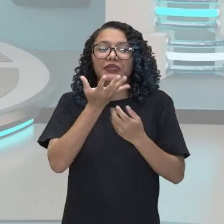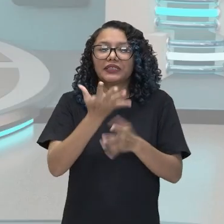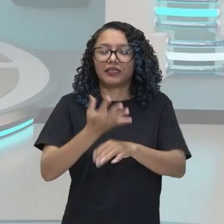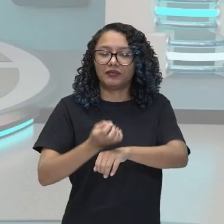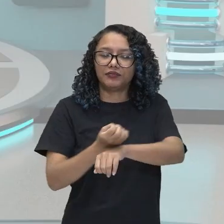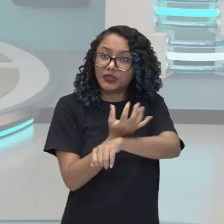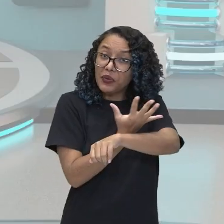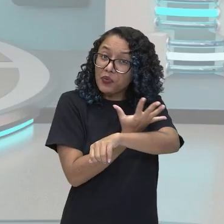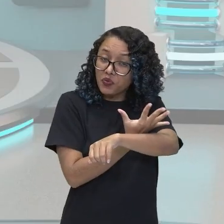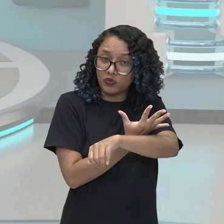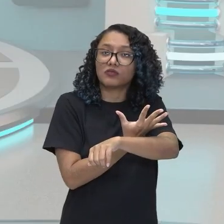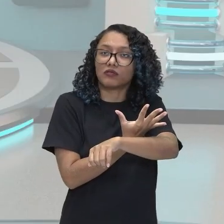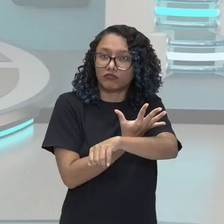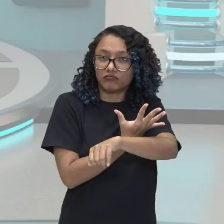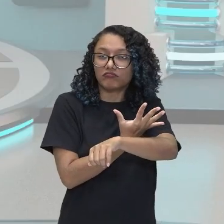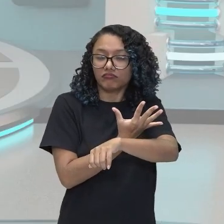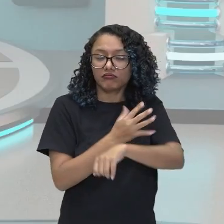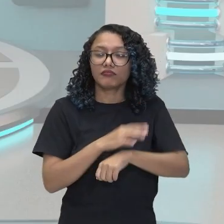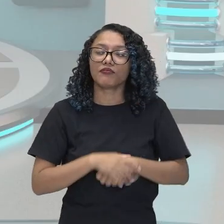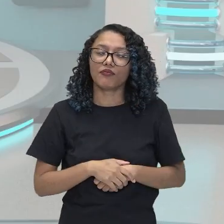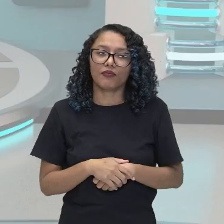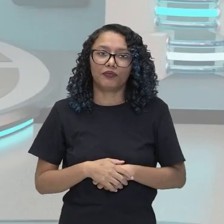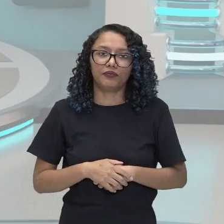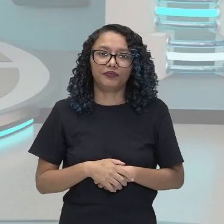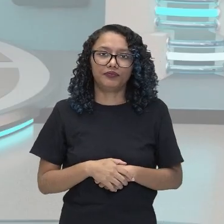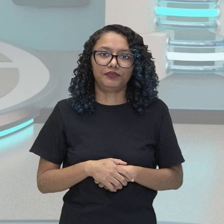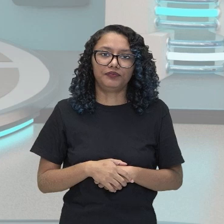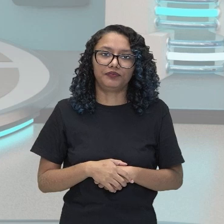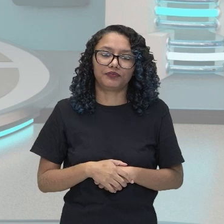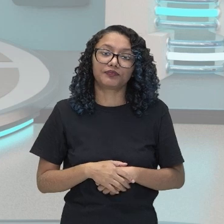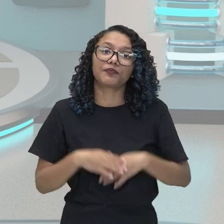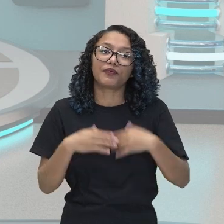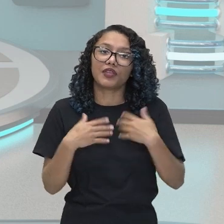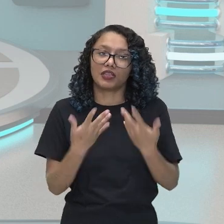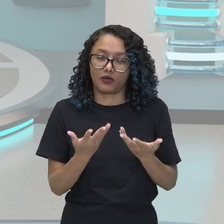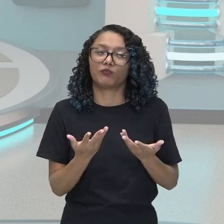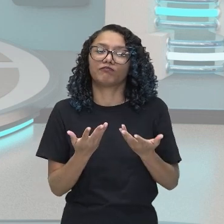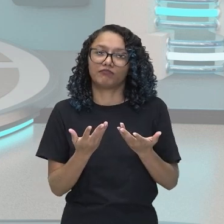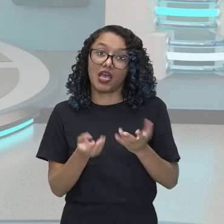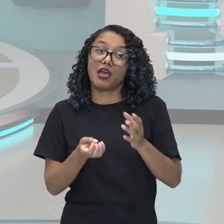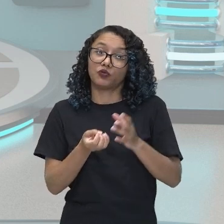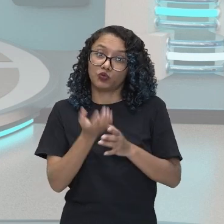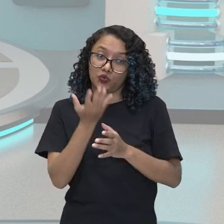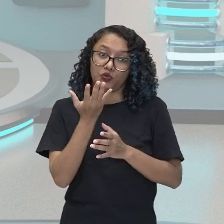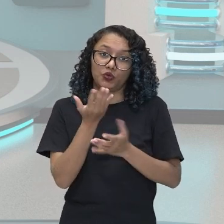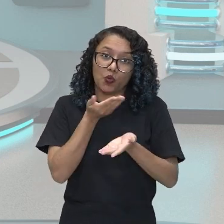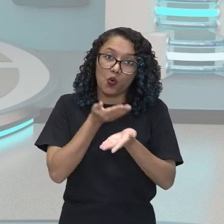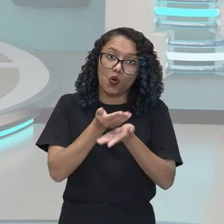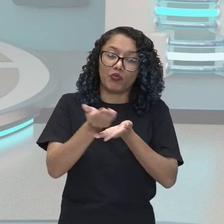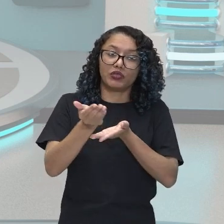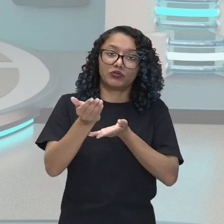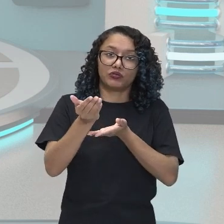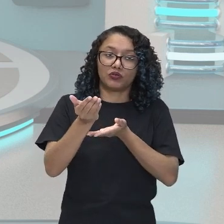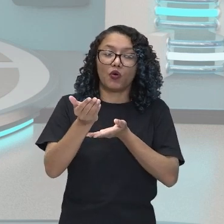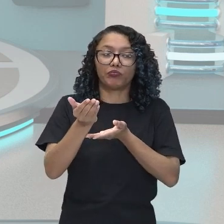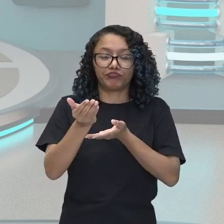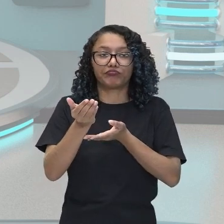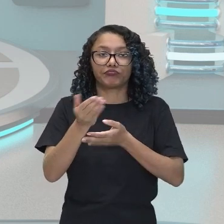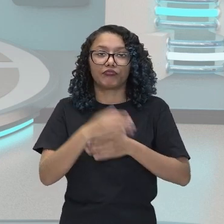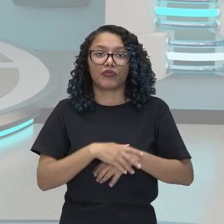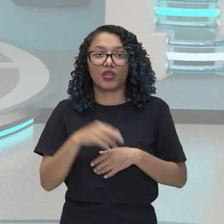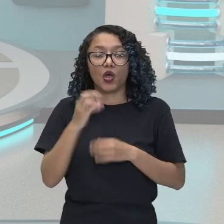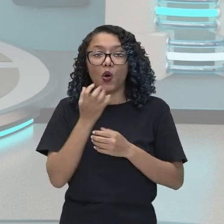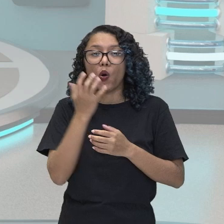assim surgiu a ópera em que a música, a poesia e o drama se